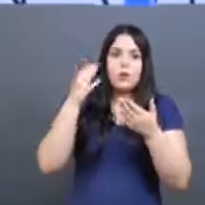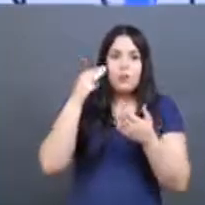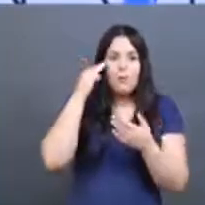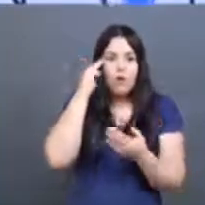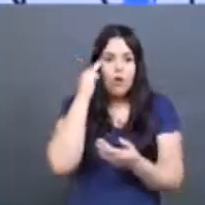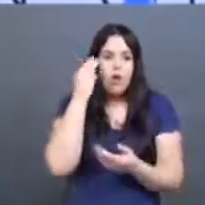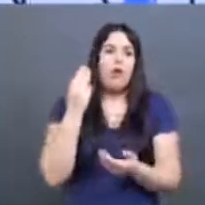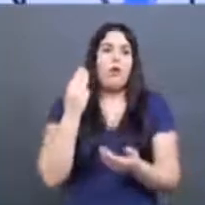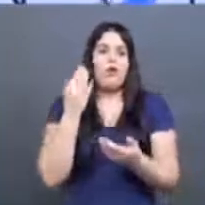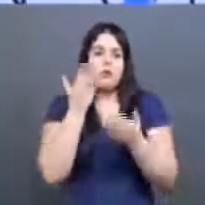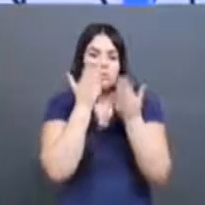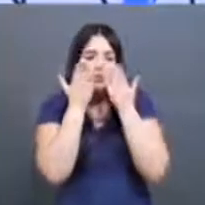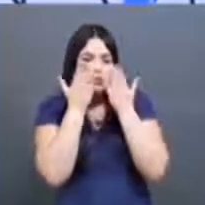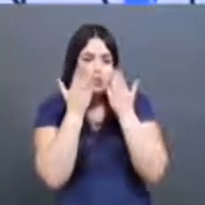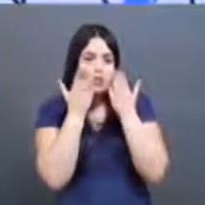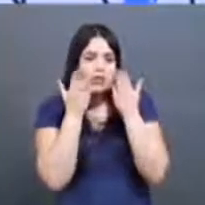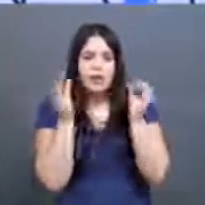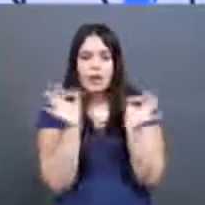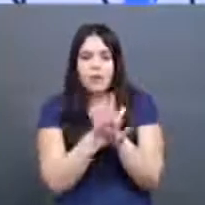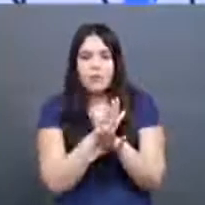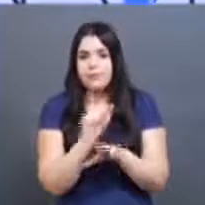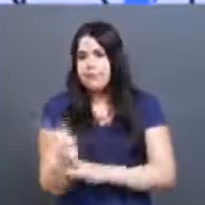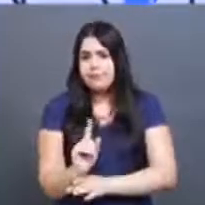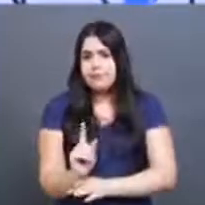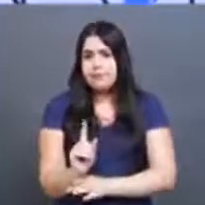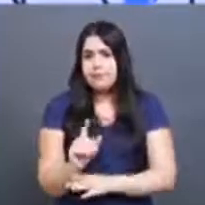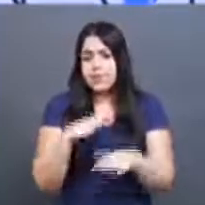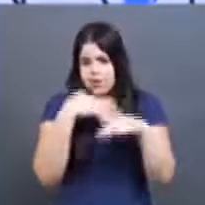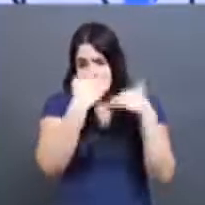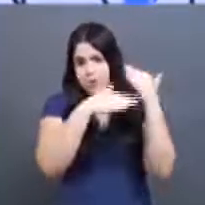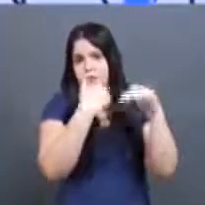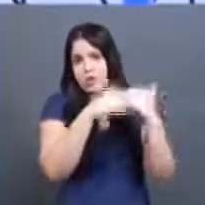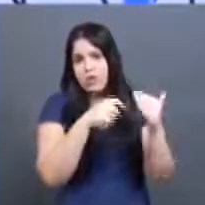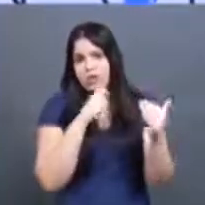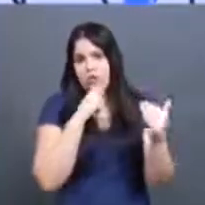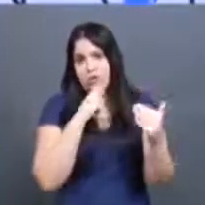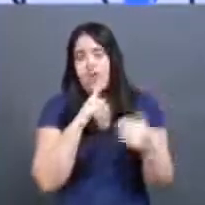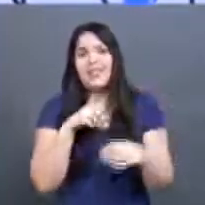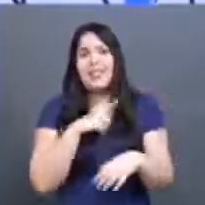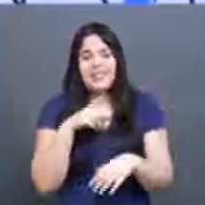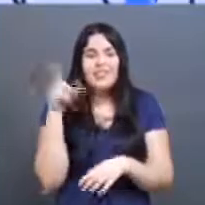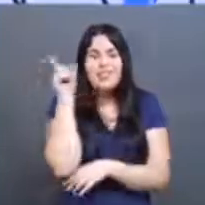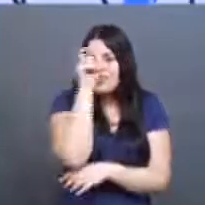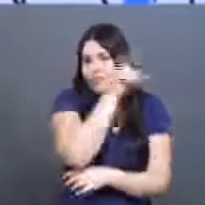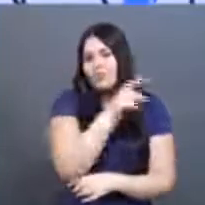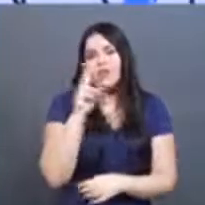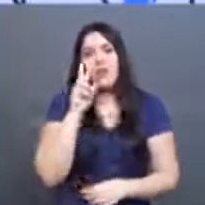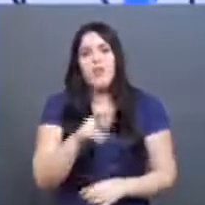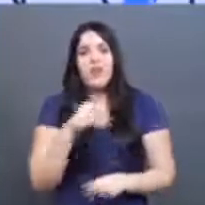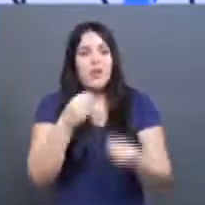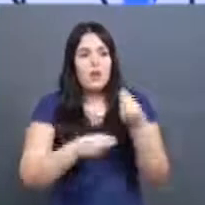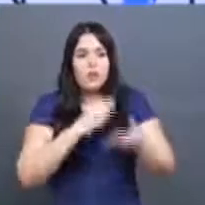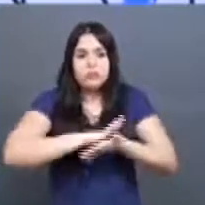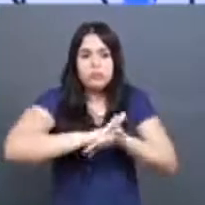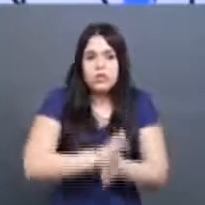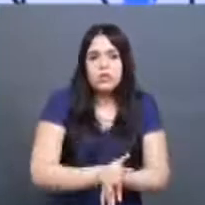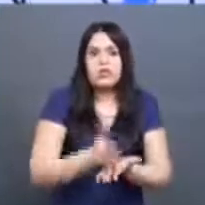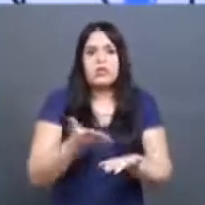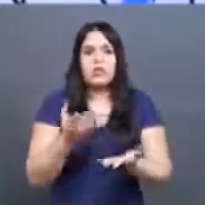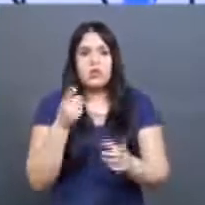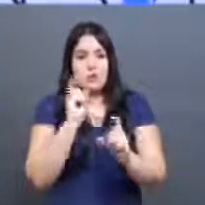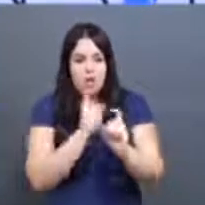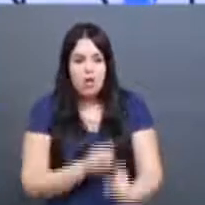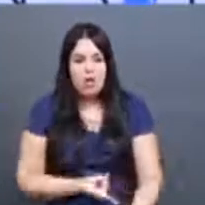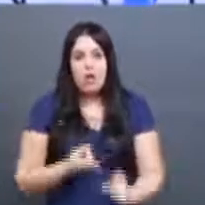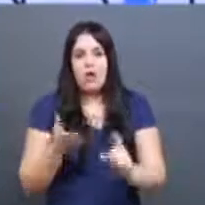psíquico, psicológico, não está pronto. Então, ela tem muito mais dificuldade em lidar com essas situações de ameaça,